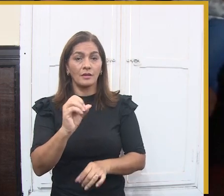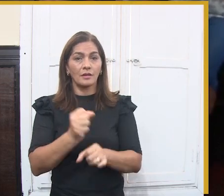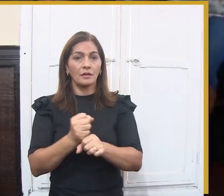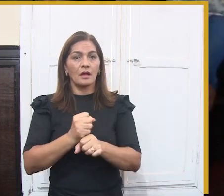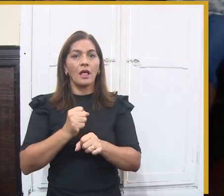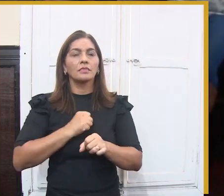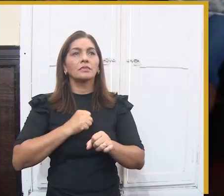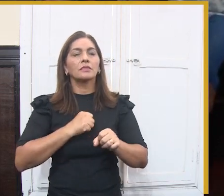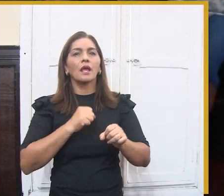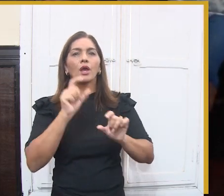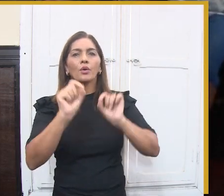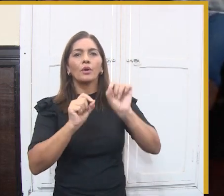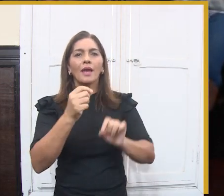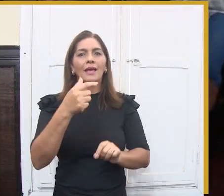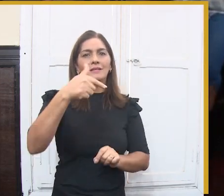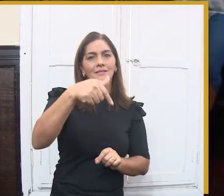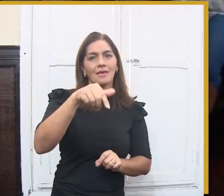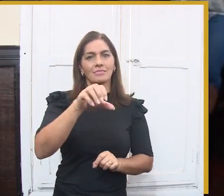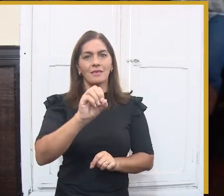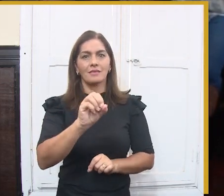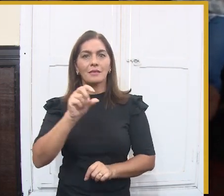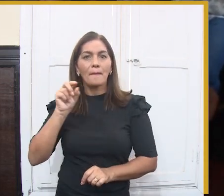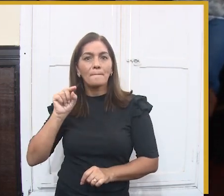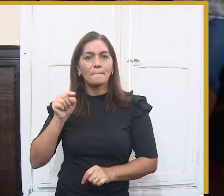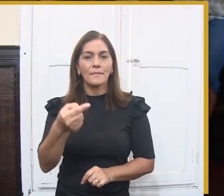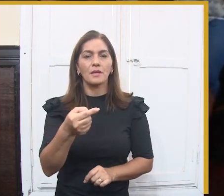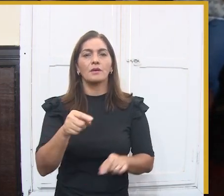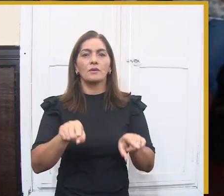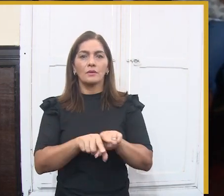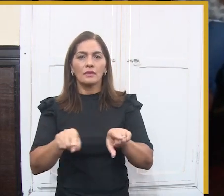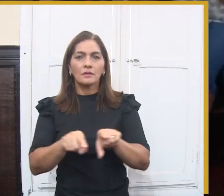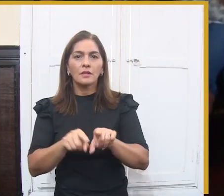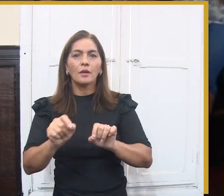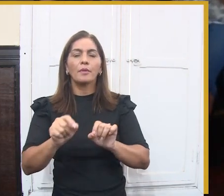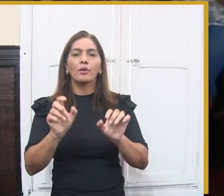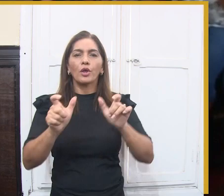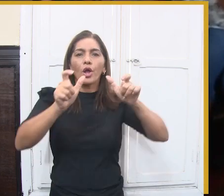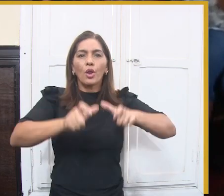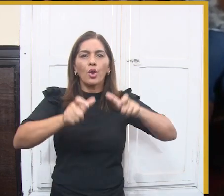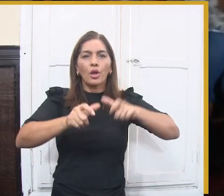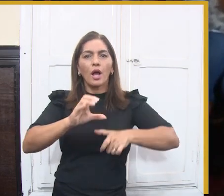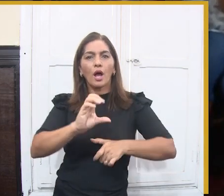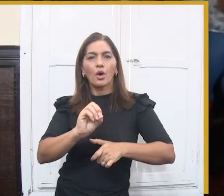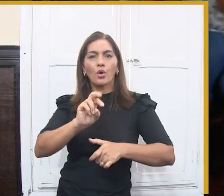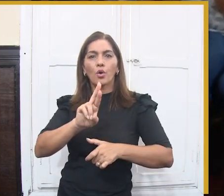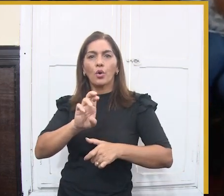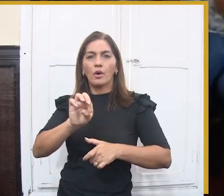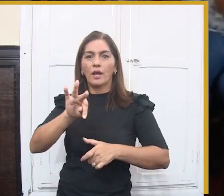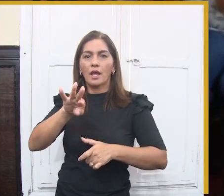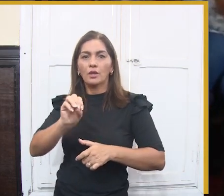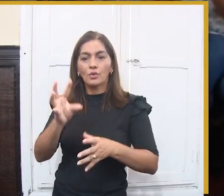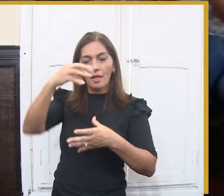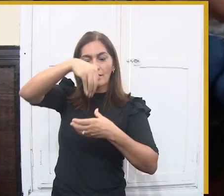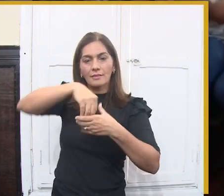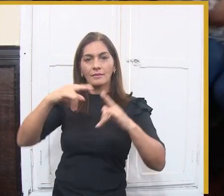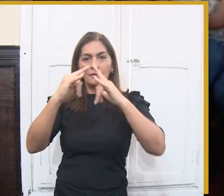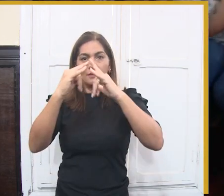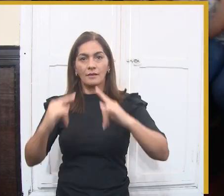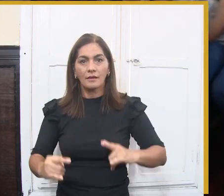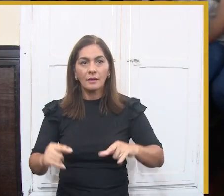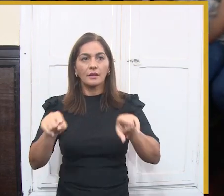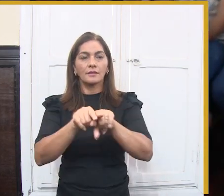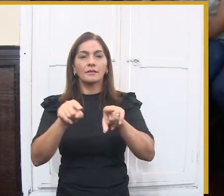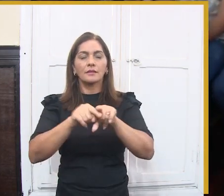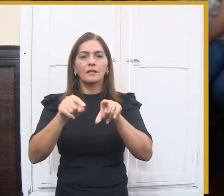realizou durante os últimos anos o maior São João do Mundo. Mas, como essa é uma edição especial, a edição dos 40 anos, nós temos